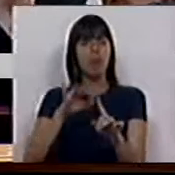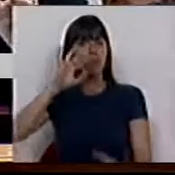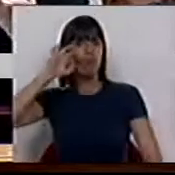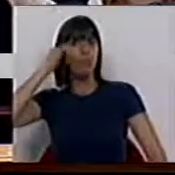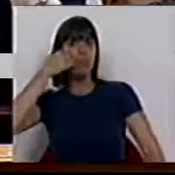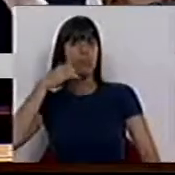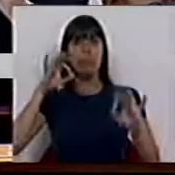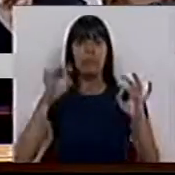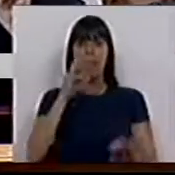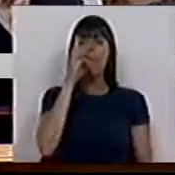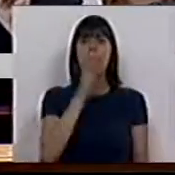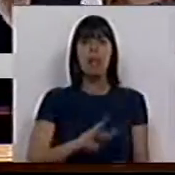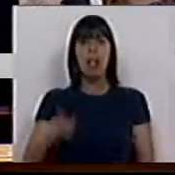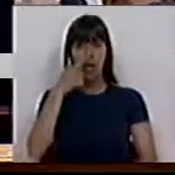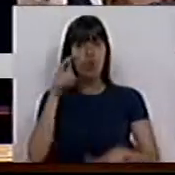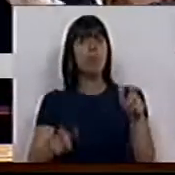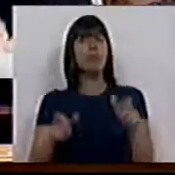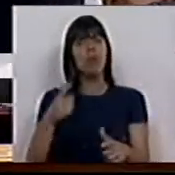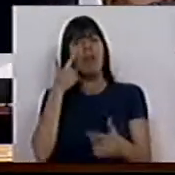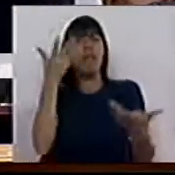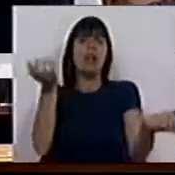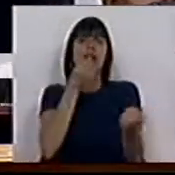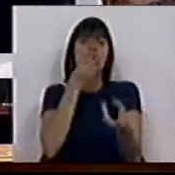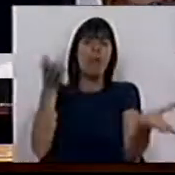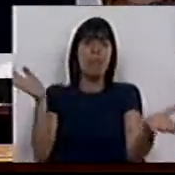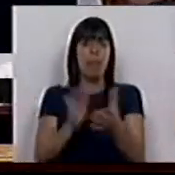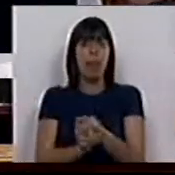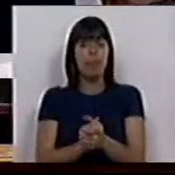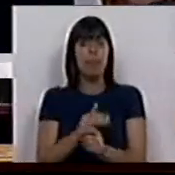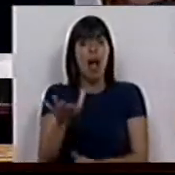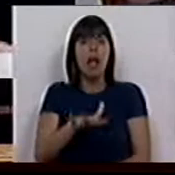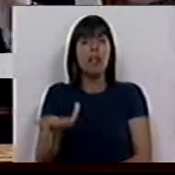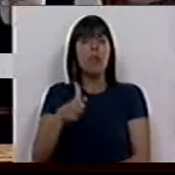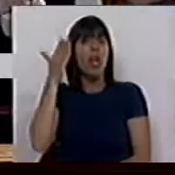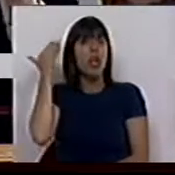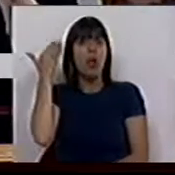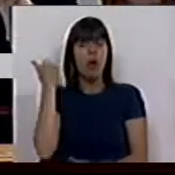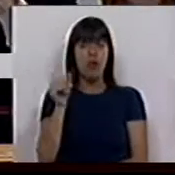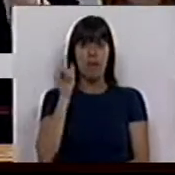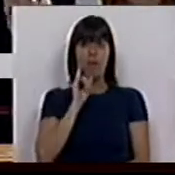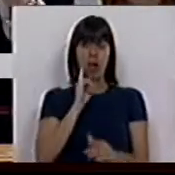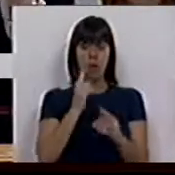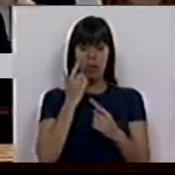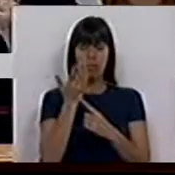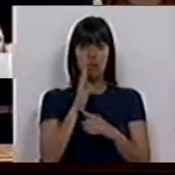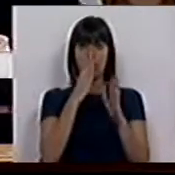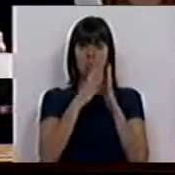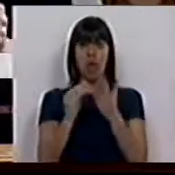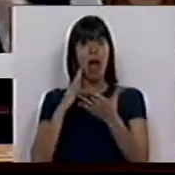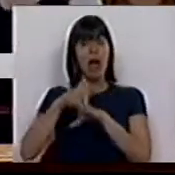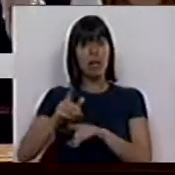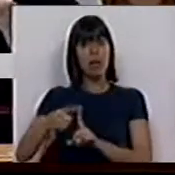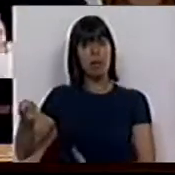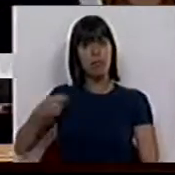prejudicaram milhares de pessoas. E veja bem o caso dos idosos. O valor de referência para ter acesso à